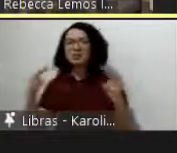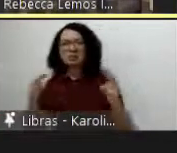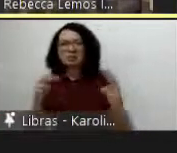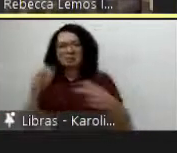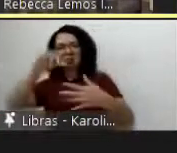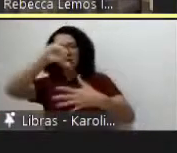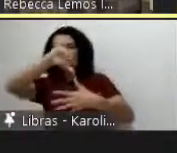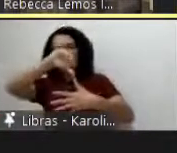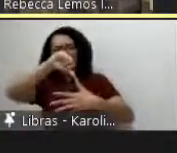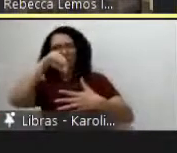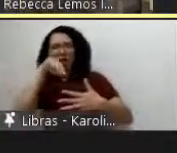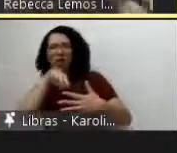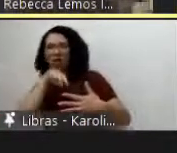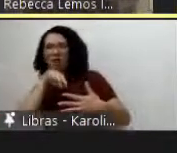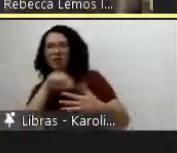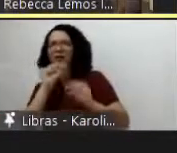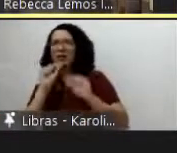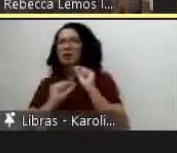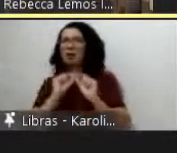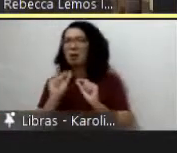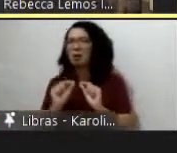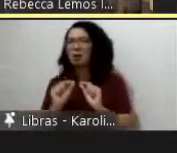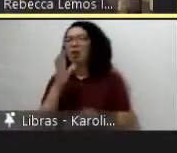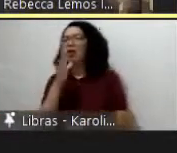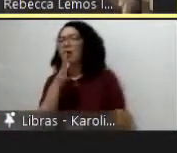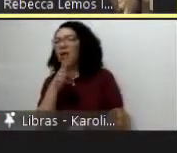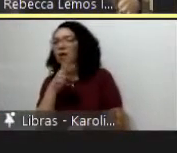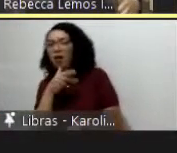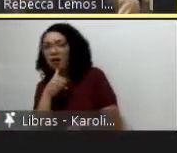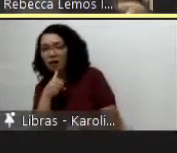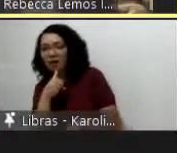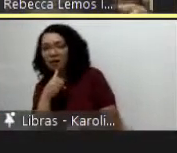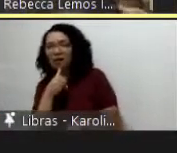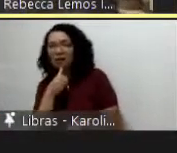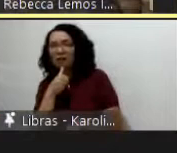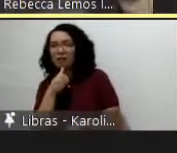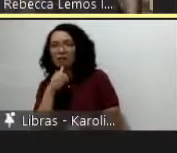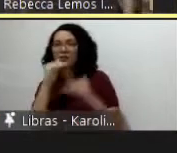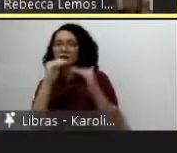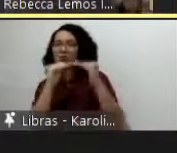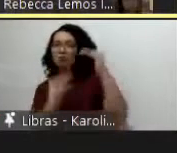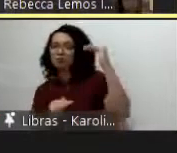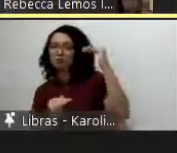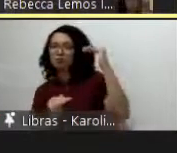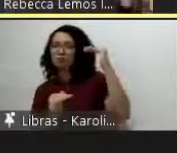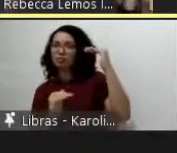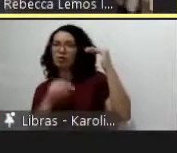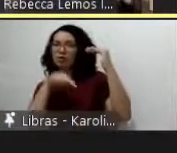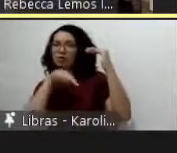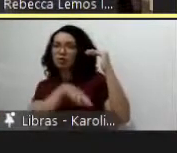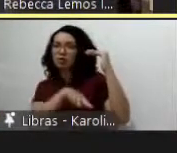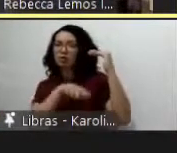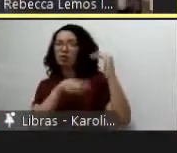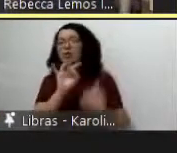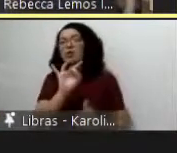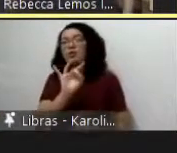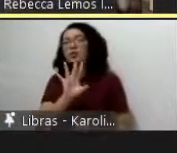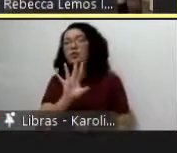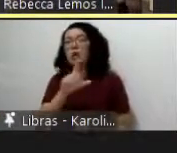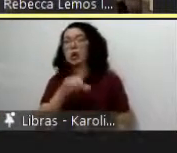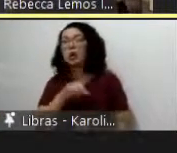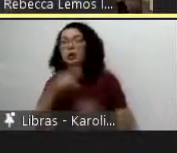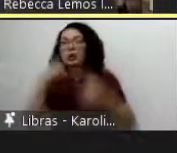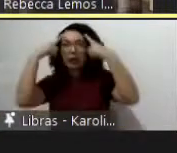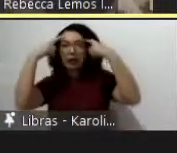que está atrasado que uma região que a gente só memoriza por violência por